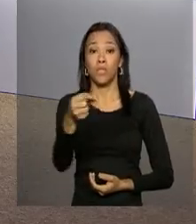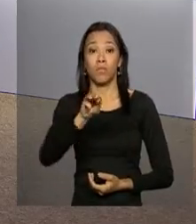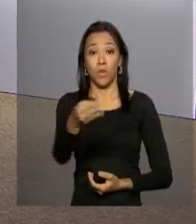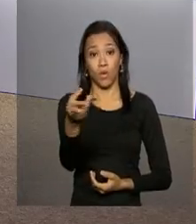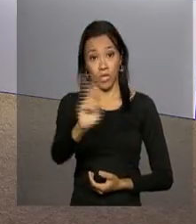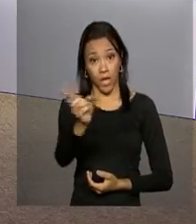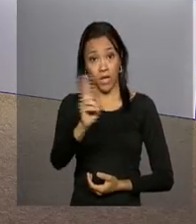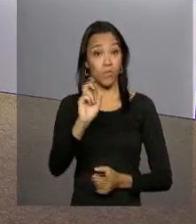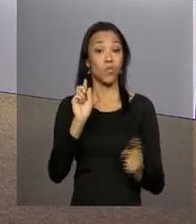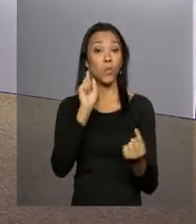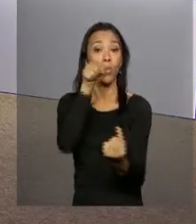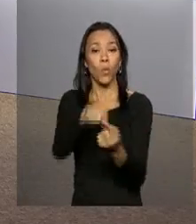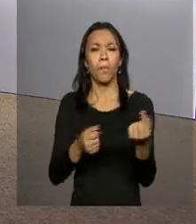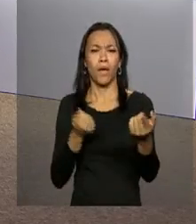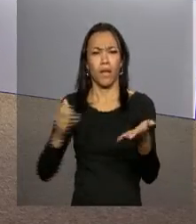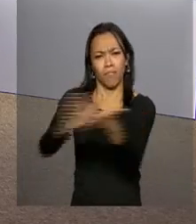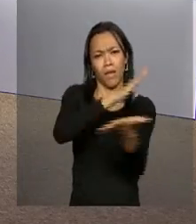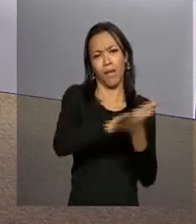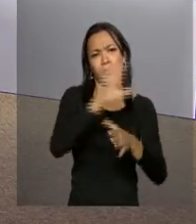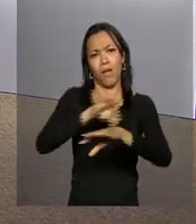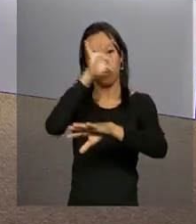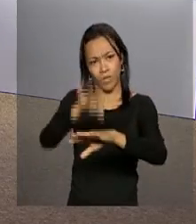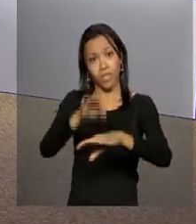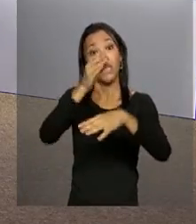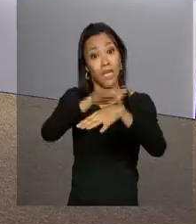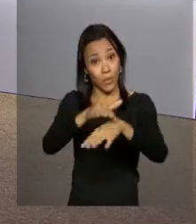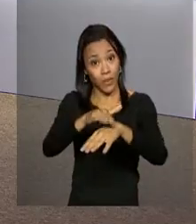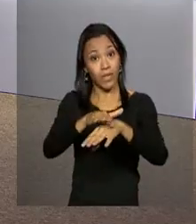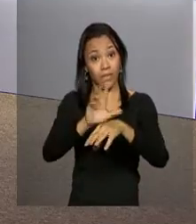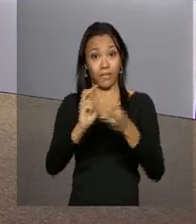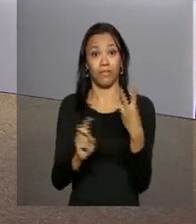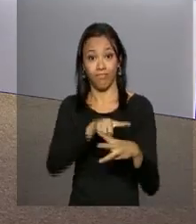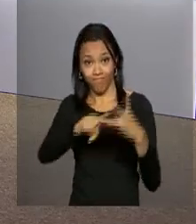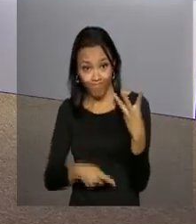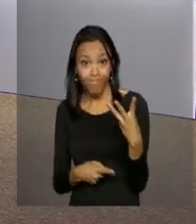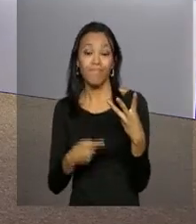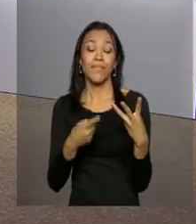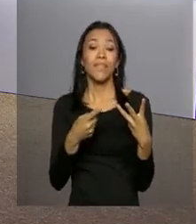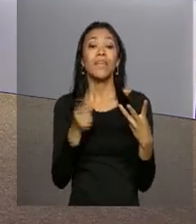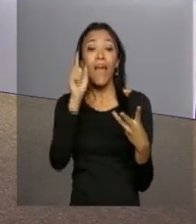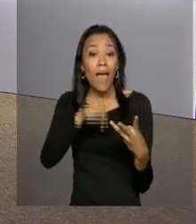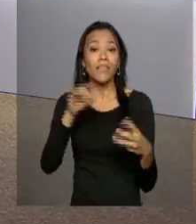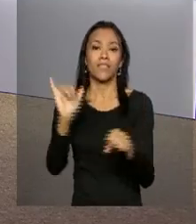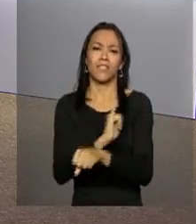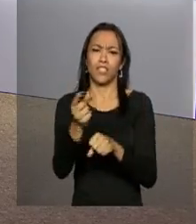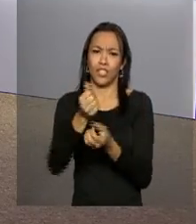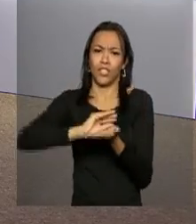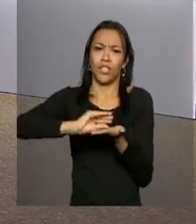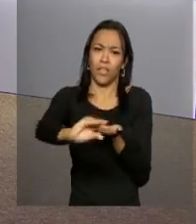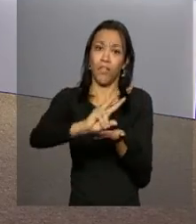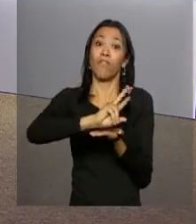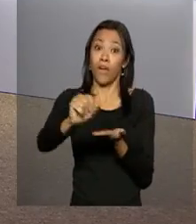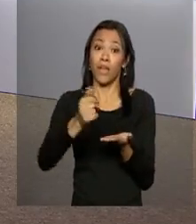reais para combater o mosquito Aedes aegypti e as doenças por ele transmitidas. E boa parte desses recursos vai para o